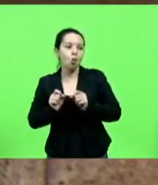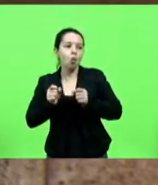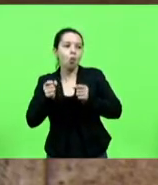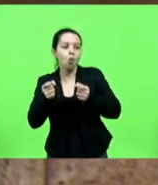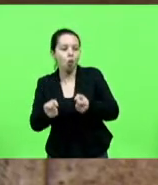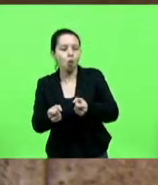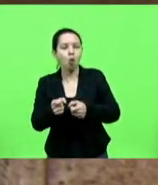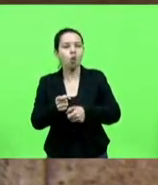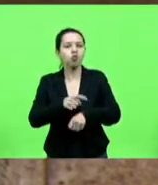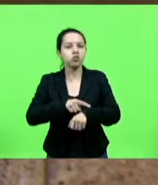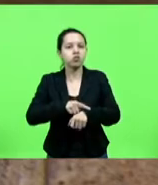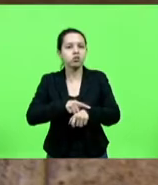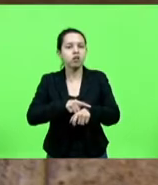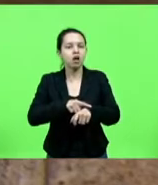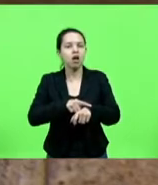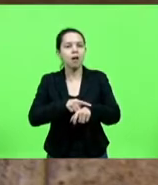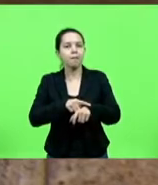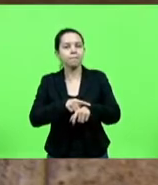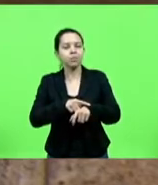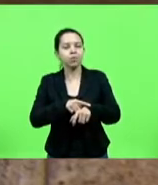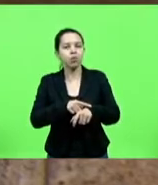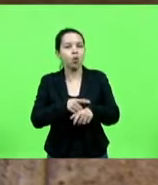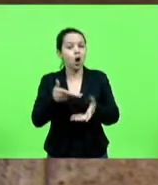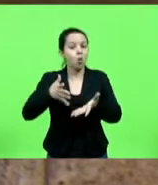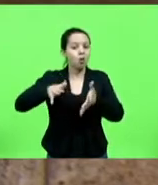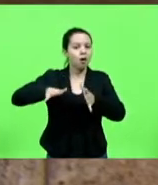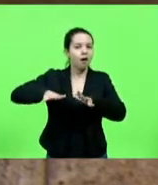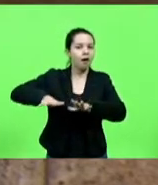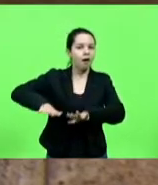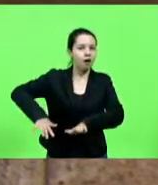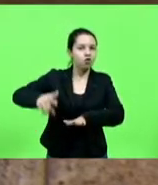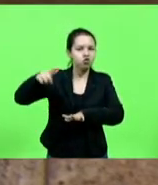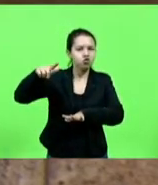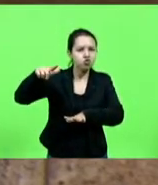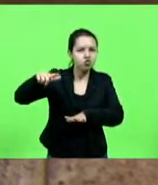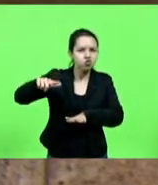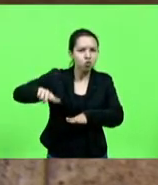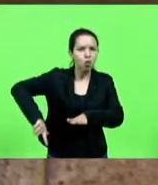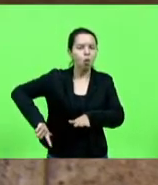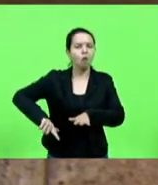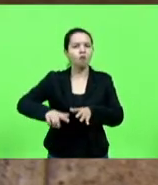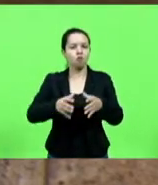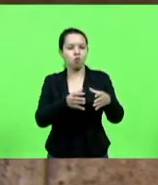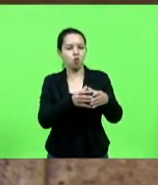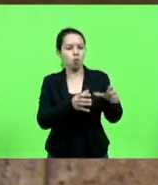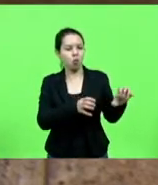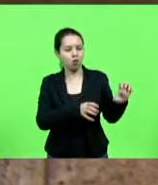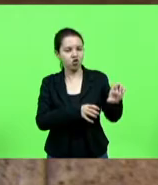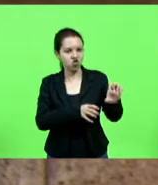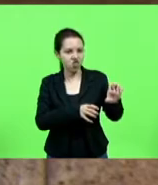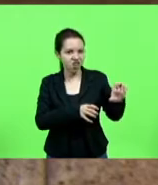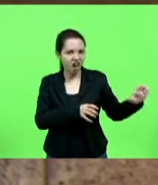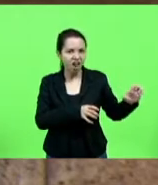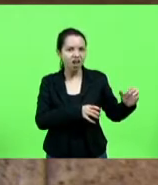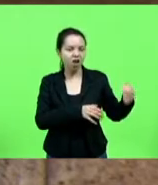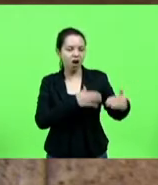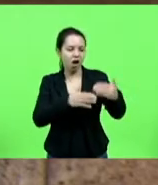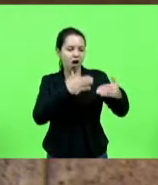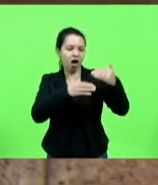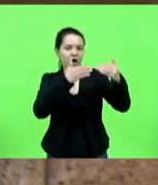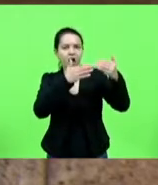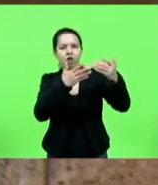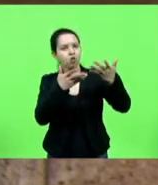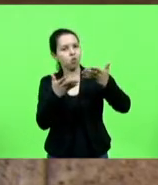tempo para não deixar novamente o avanço da esquerda, ou a atuação muitas vezes